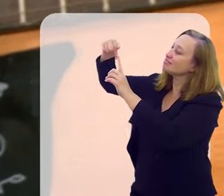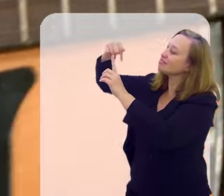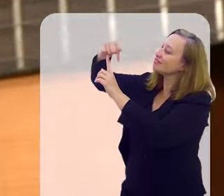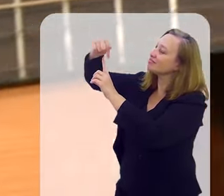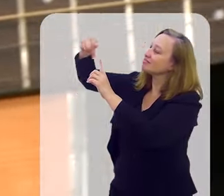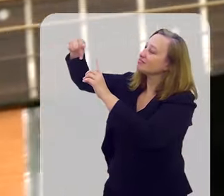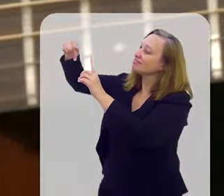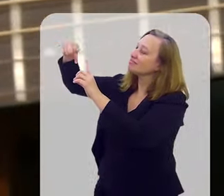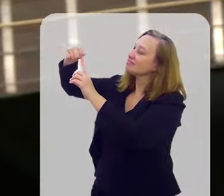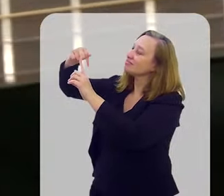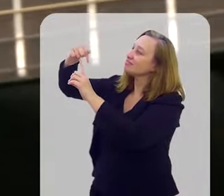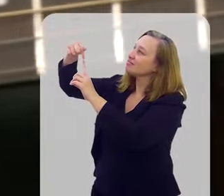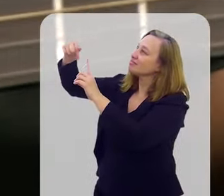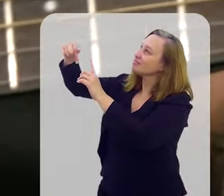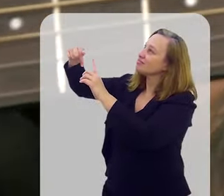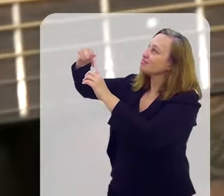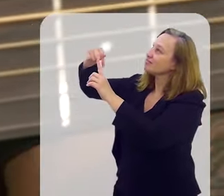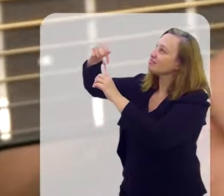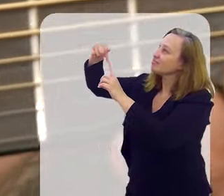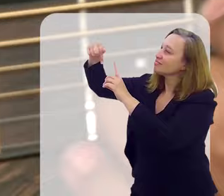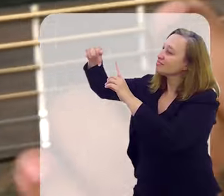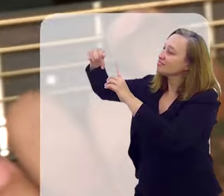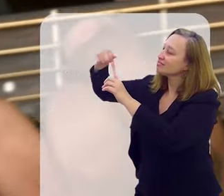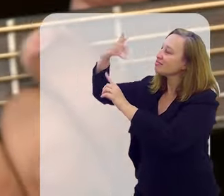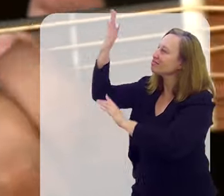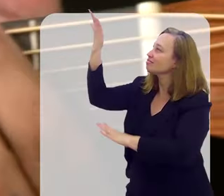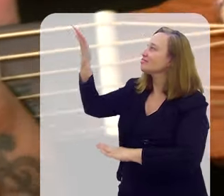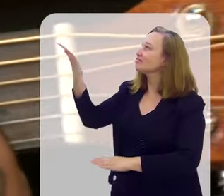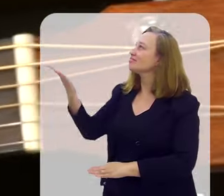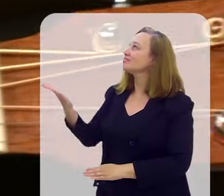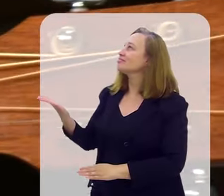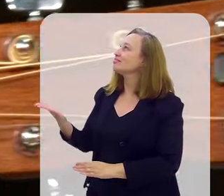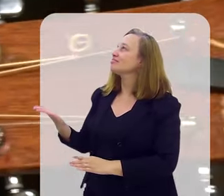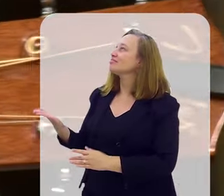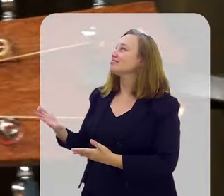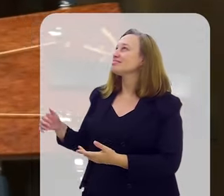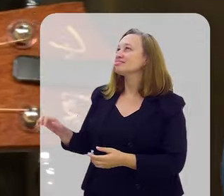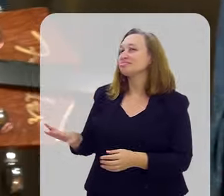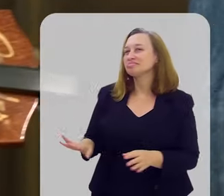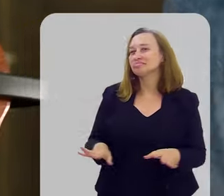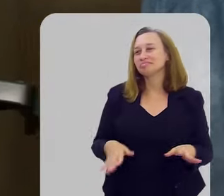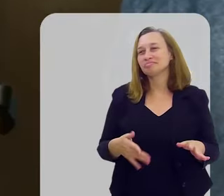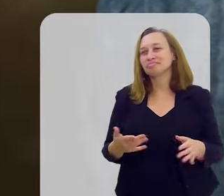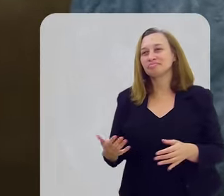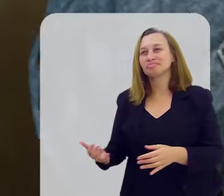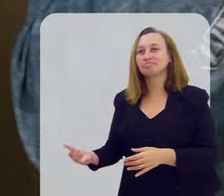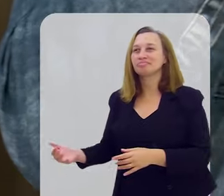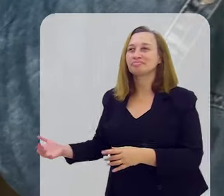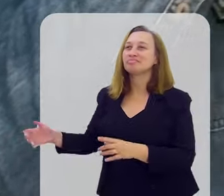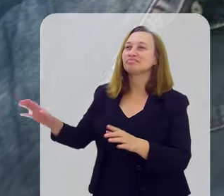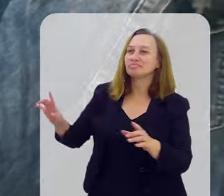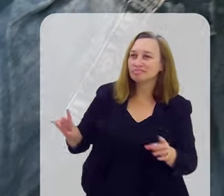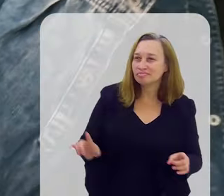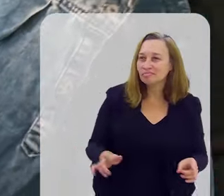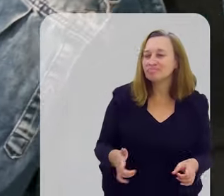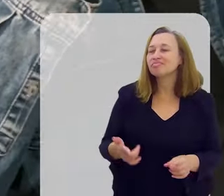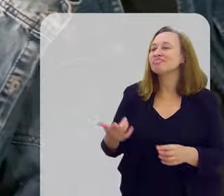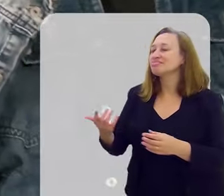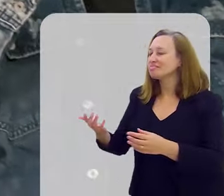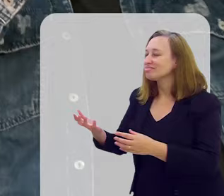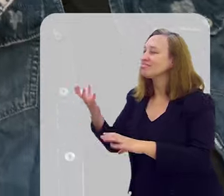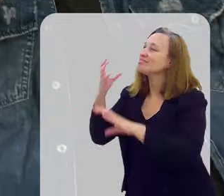santo, santo, tu és. Cantamos,